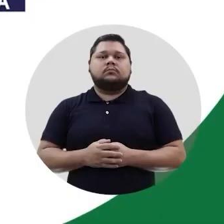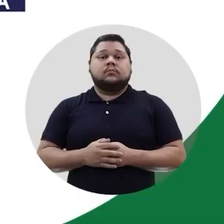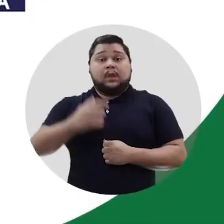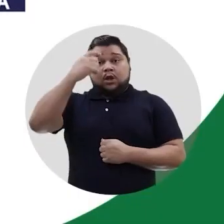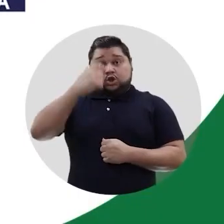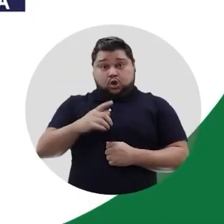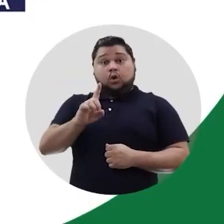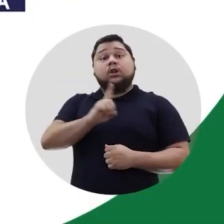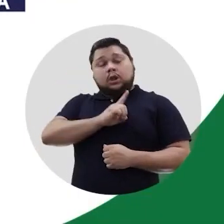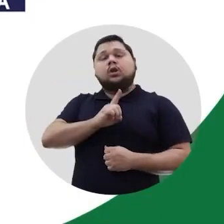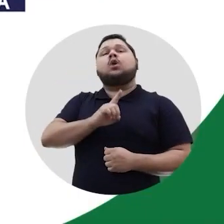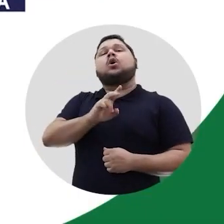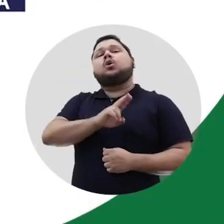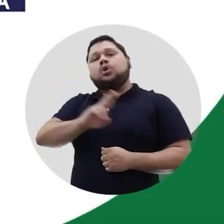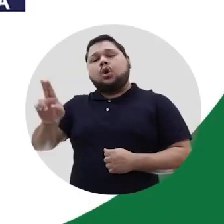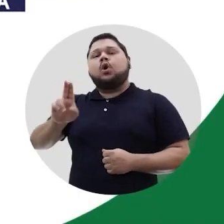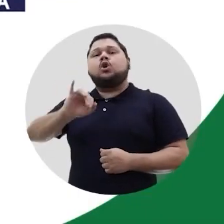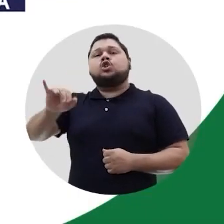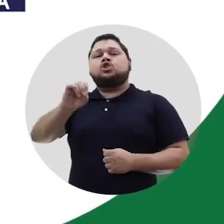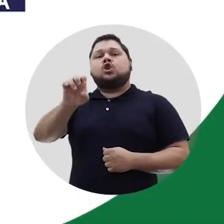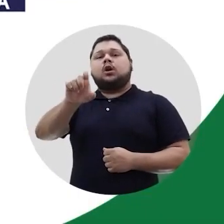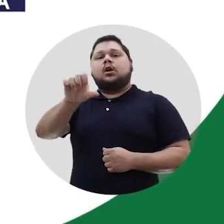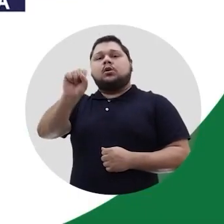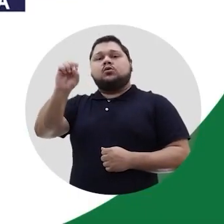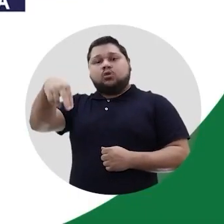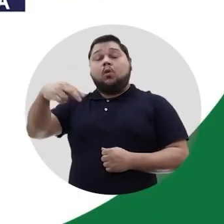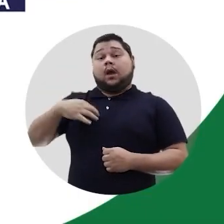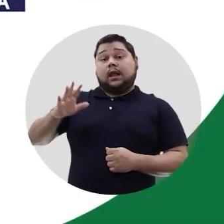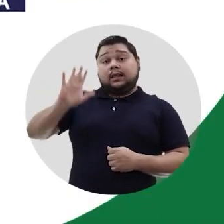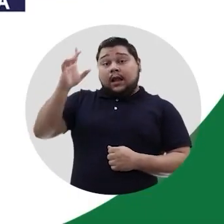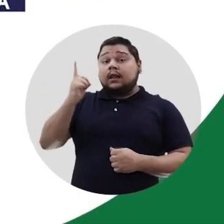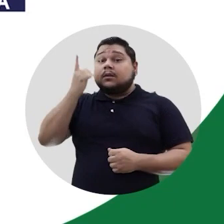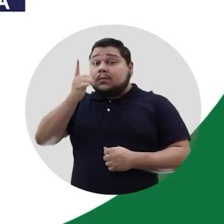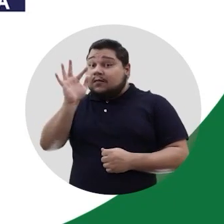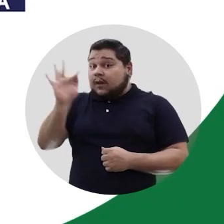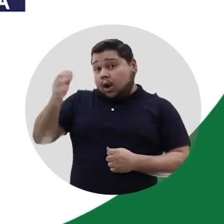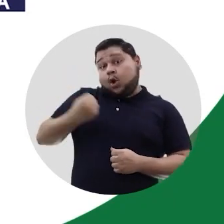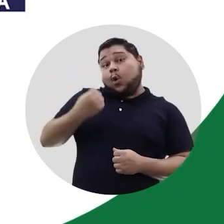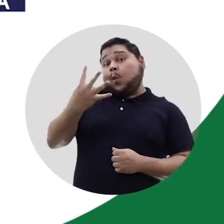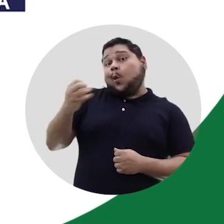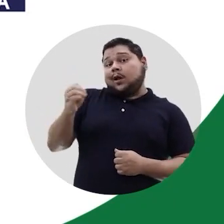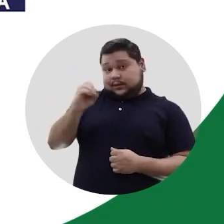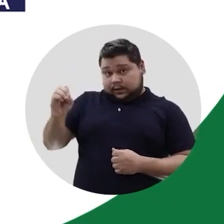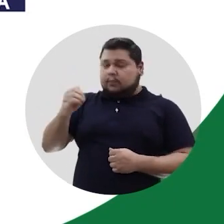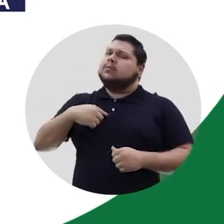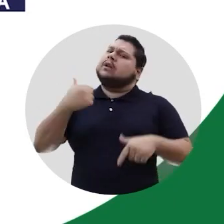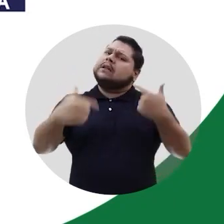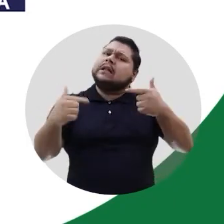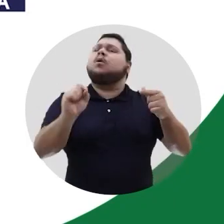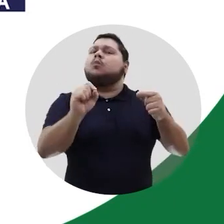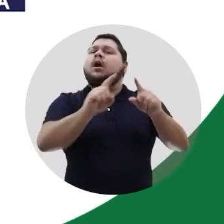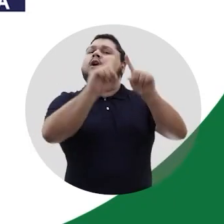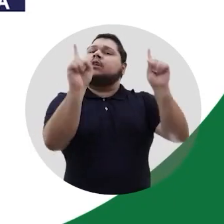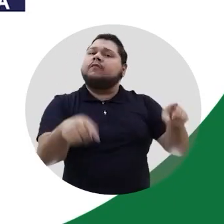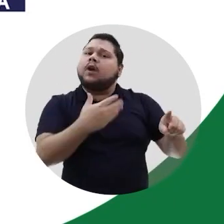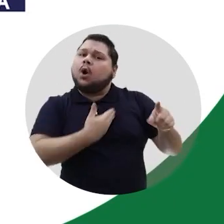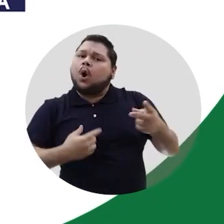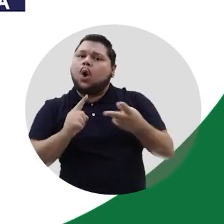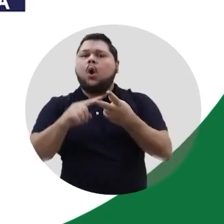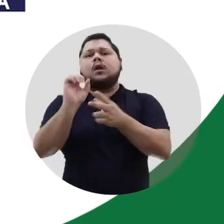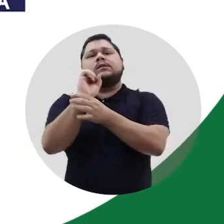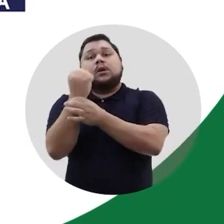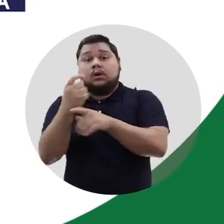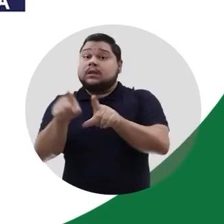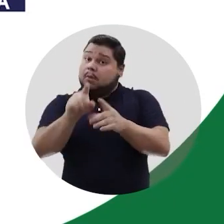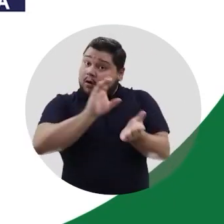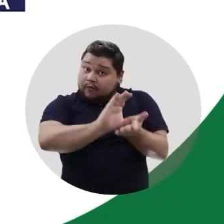Sou o Sargento Joelson Candidato a deputado federal Número 400 A defesa do servidor público Da segurança pública E